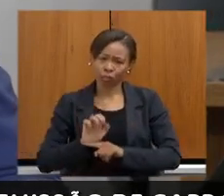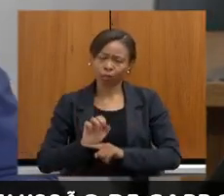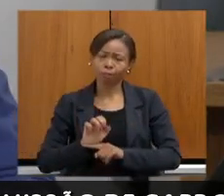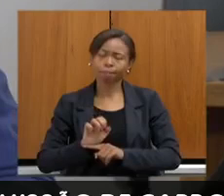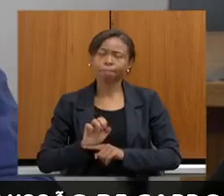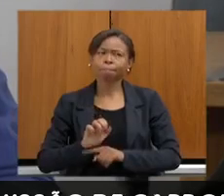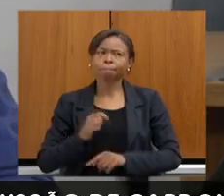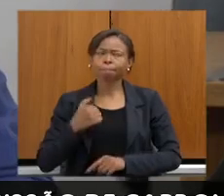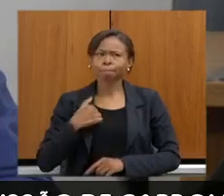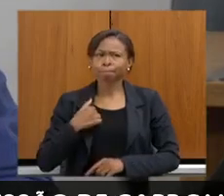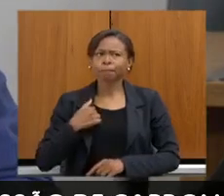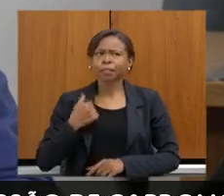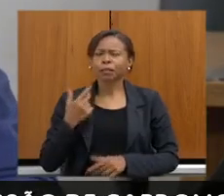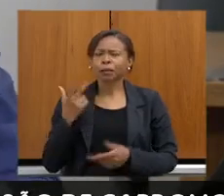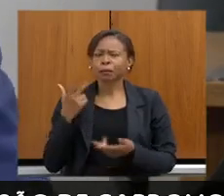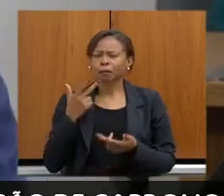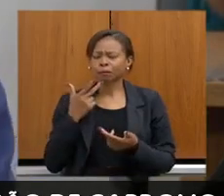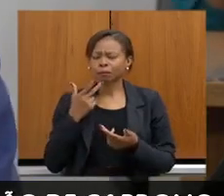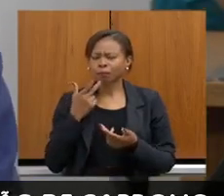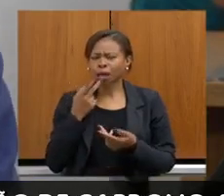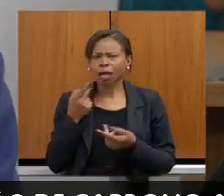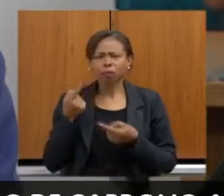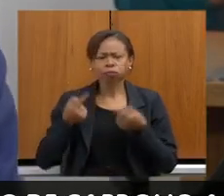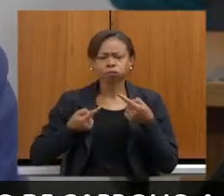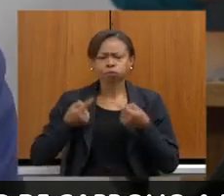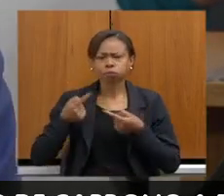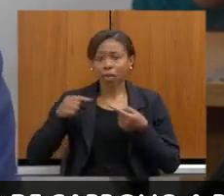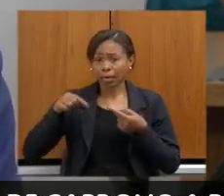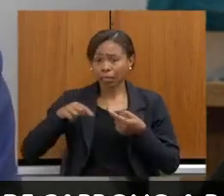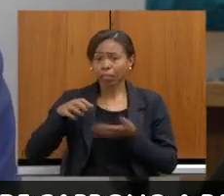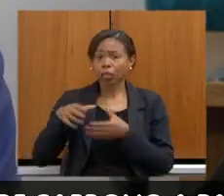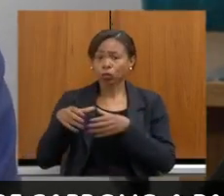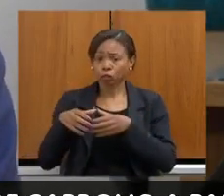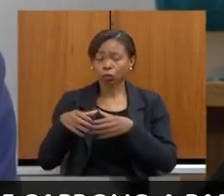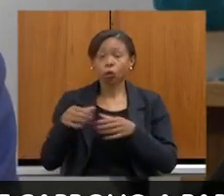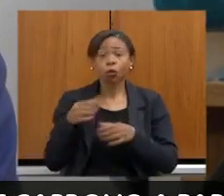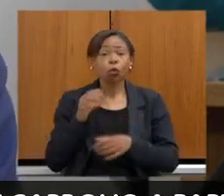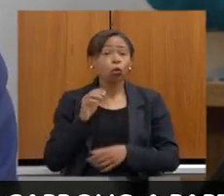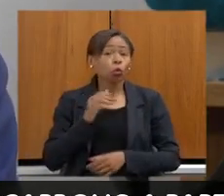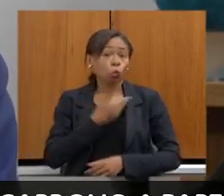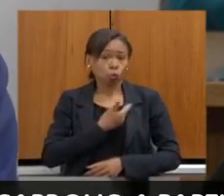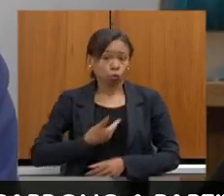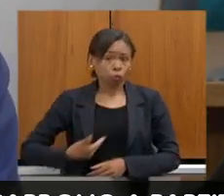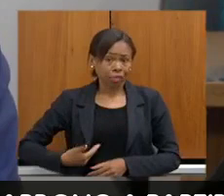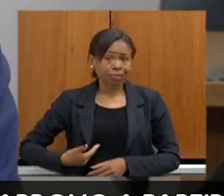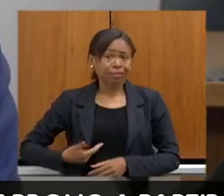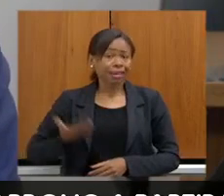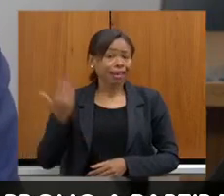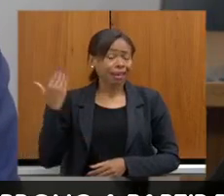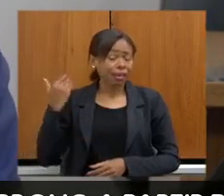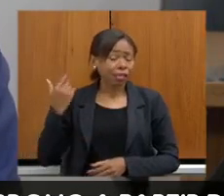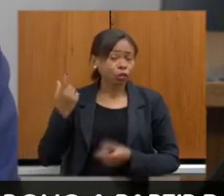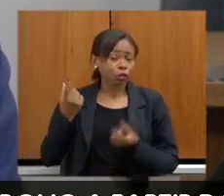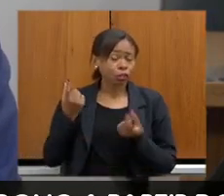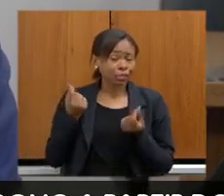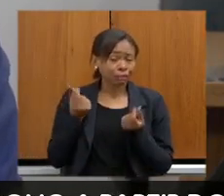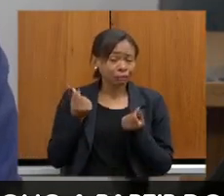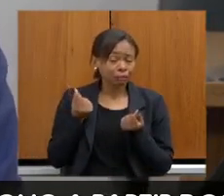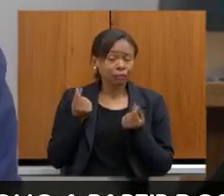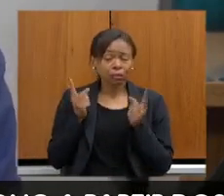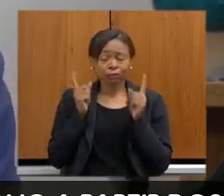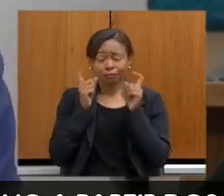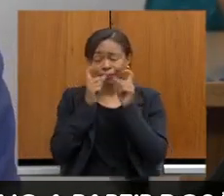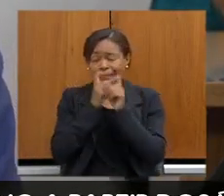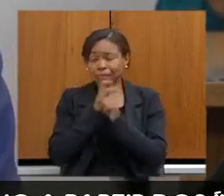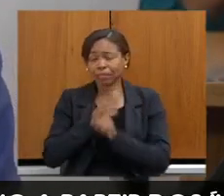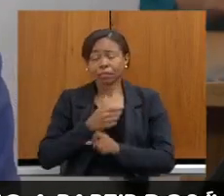algum tempo aqui na comissão. O Estado passou por uma dificuldade financeira significativa ao